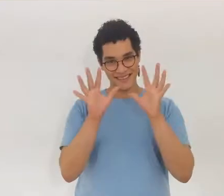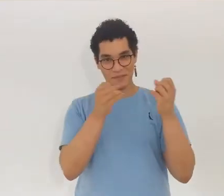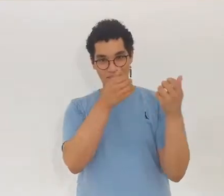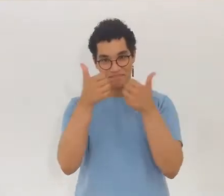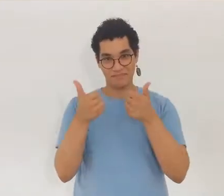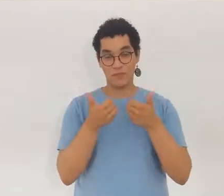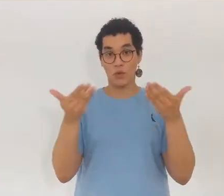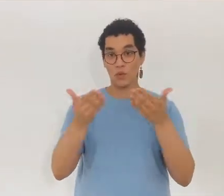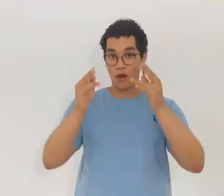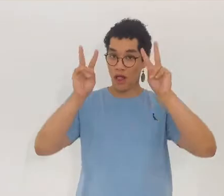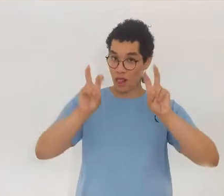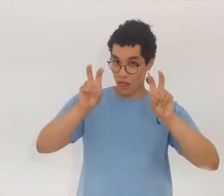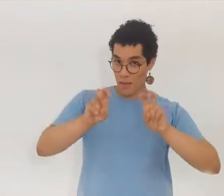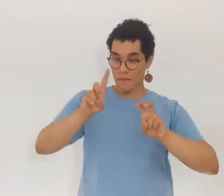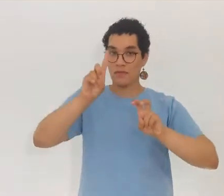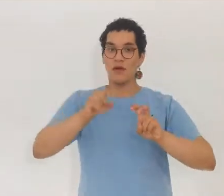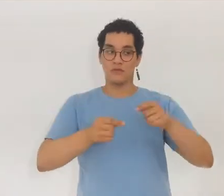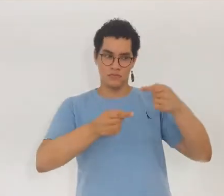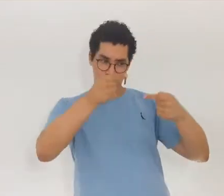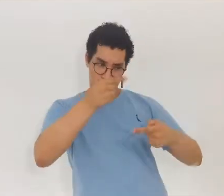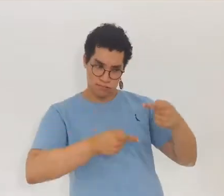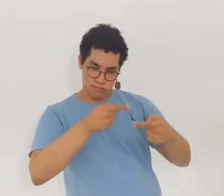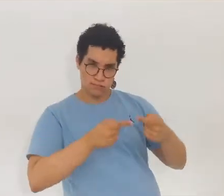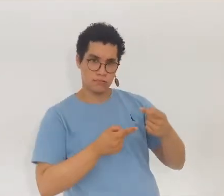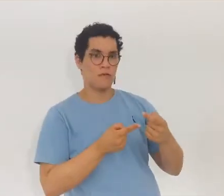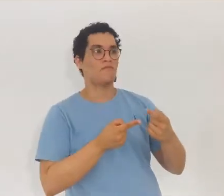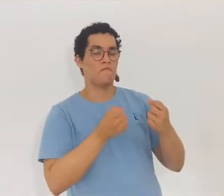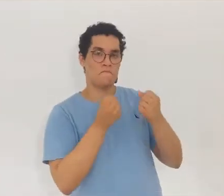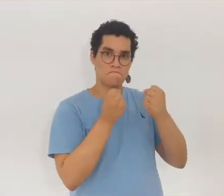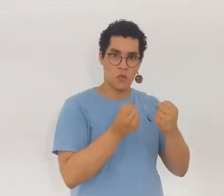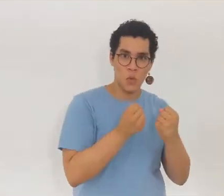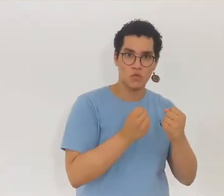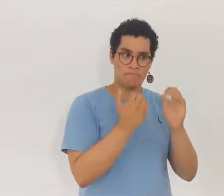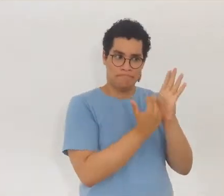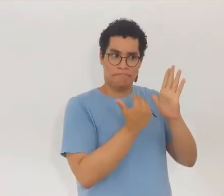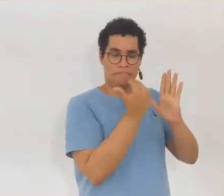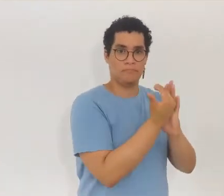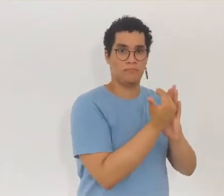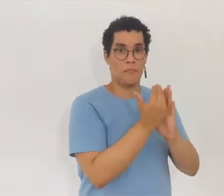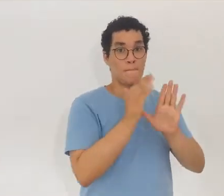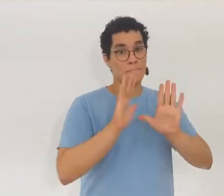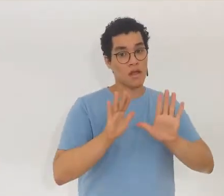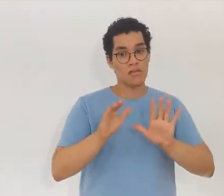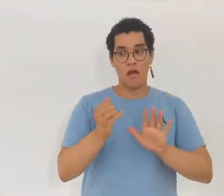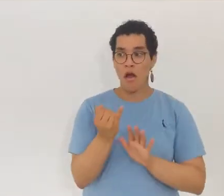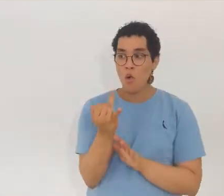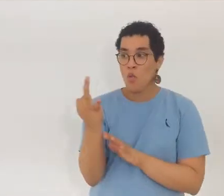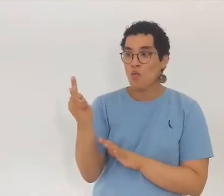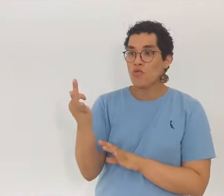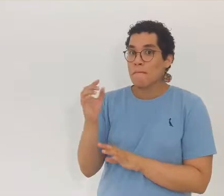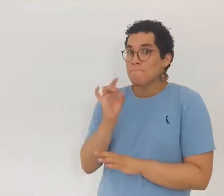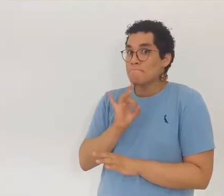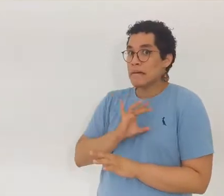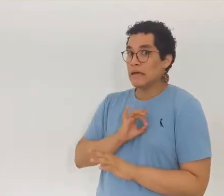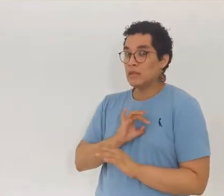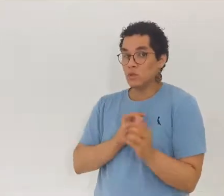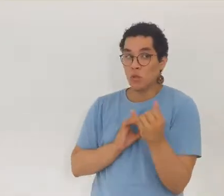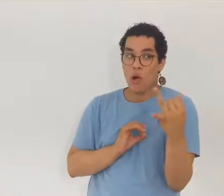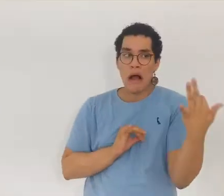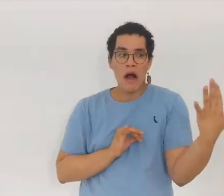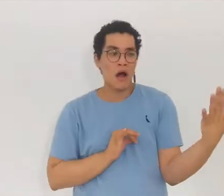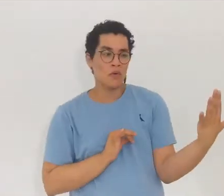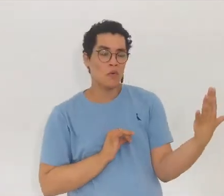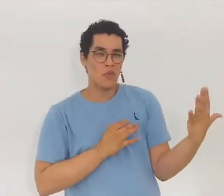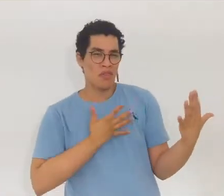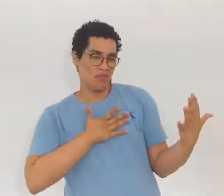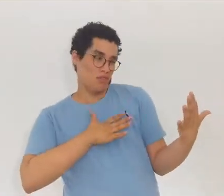Olá, o nosso assunto de hoje é um assunto bem controverso, mas por mais que alguns tenham